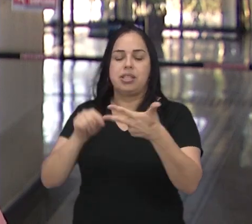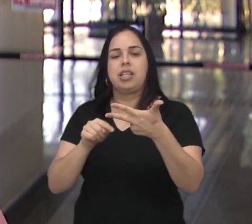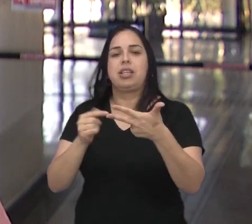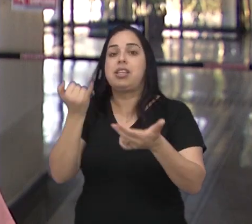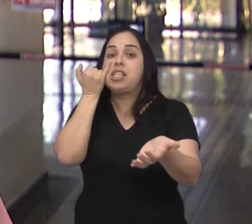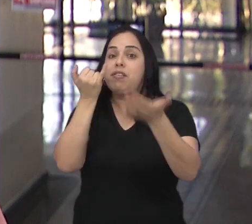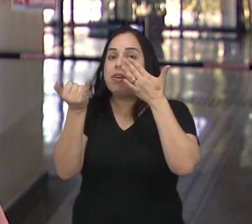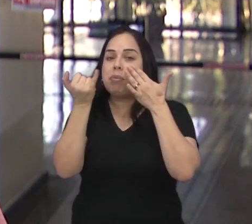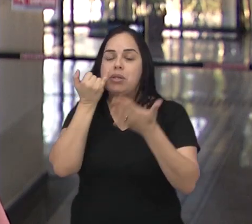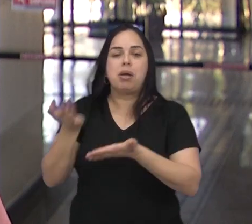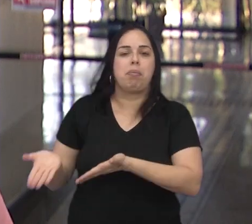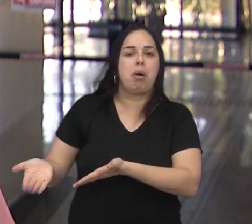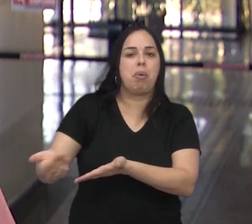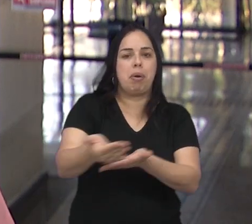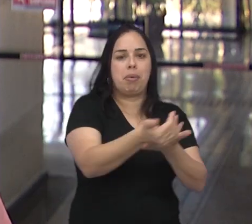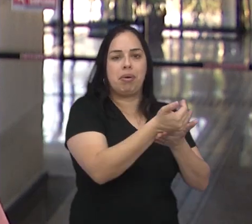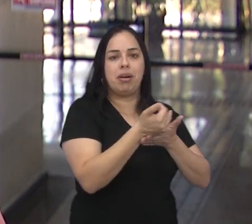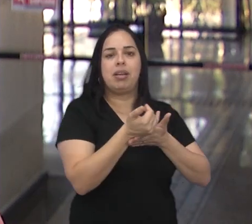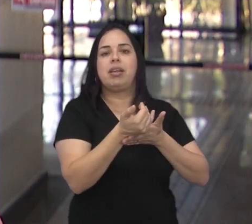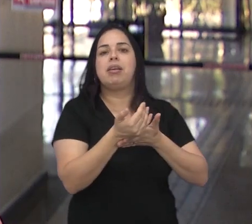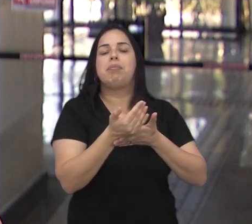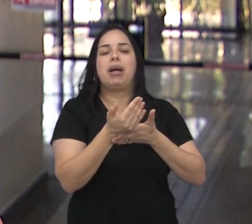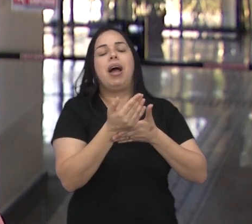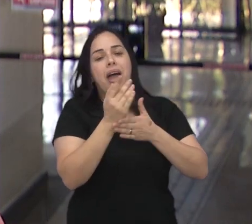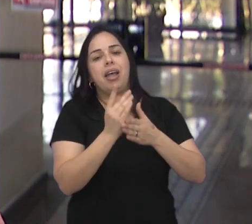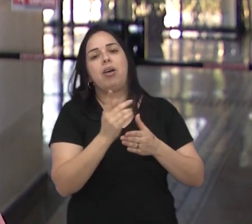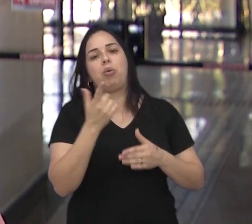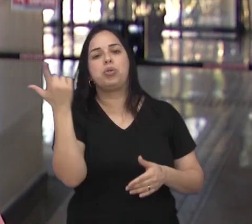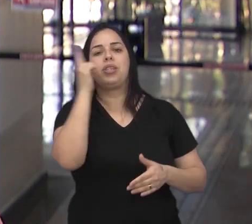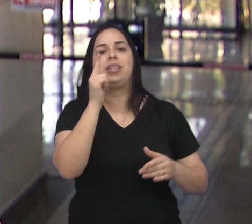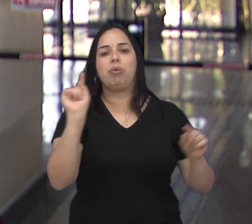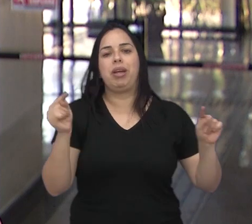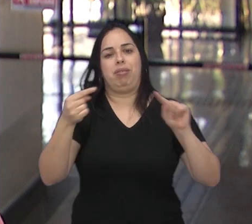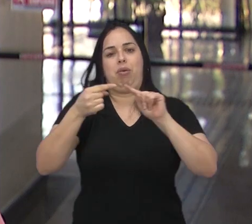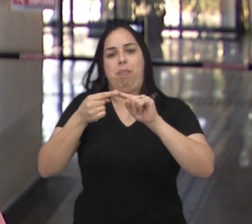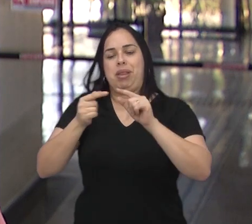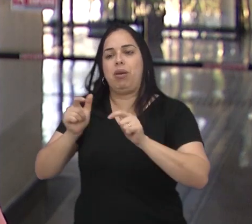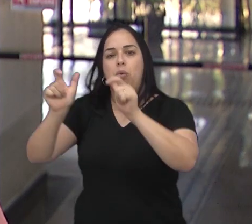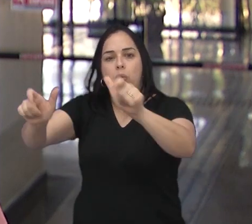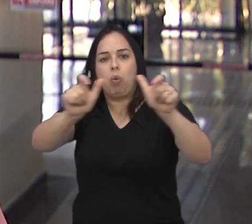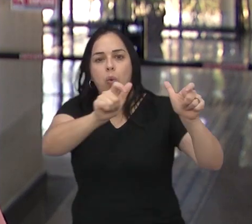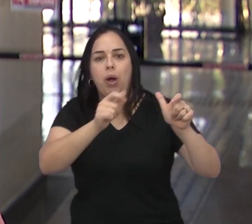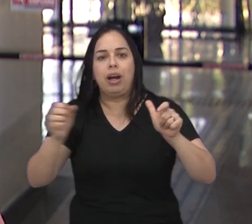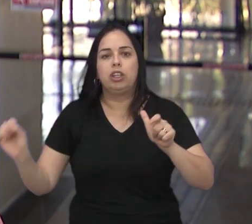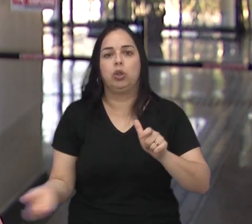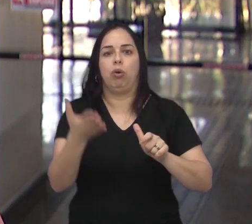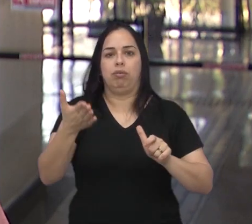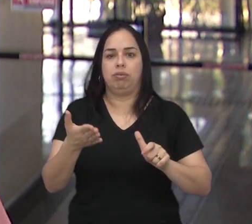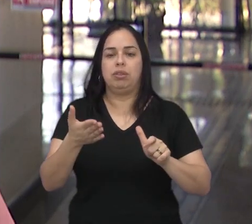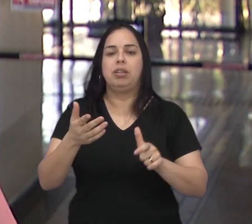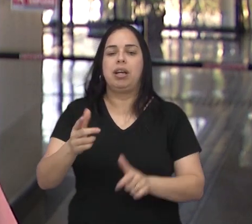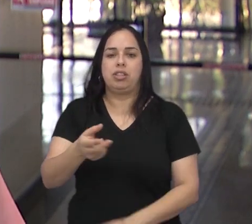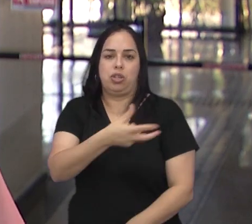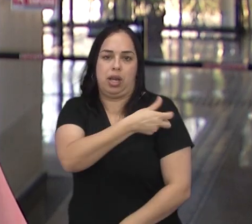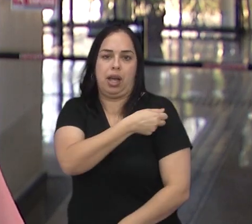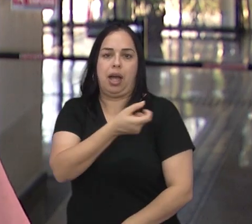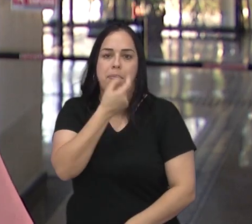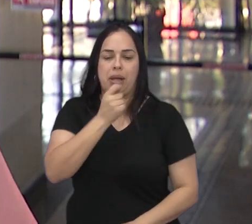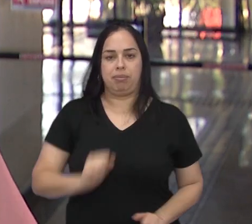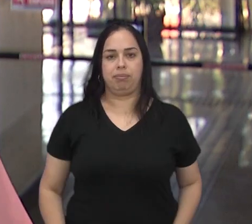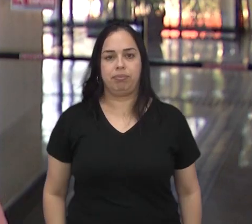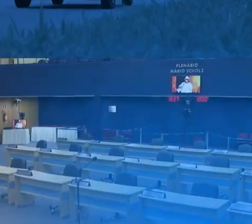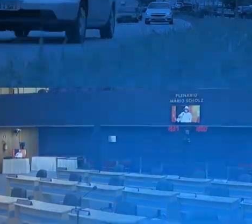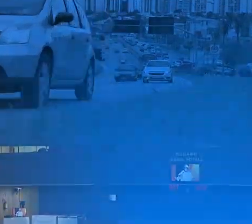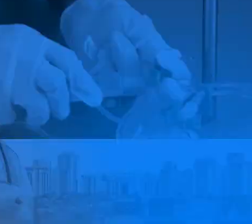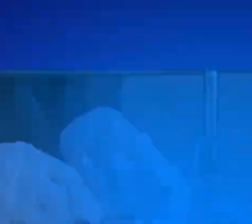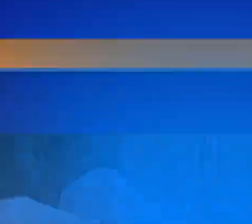com certeza, esses indicativos podem depois, para que surja em outros locais. Então, nada melhor do que você ter um bom projeto